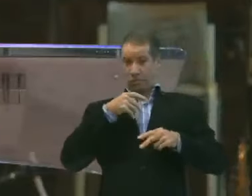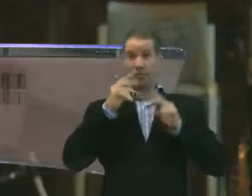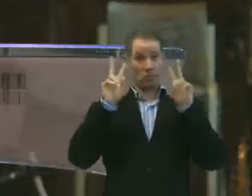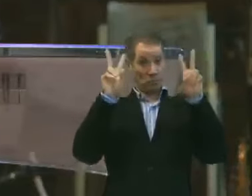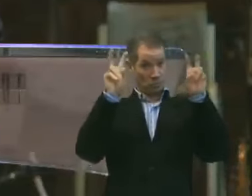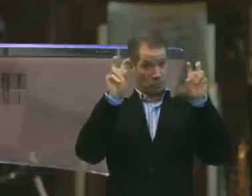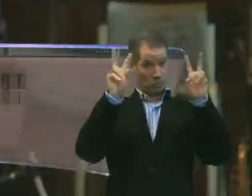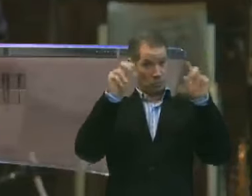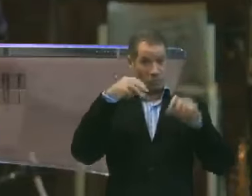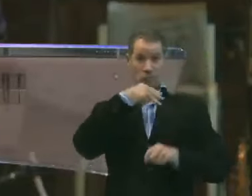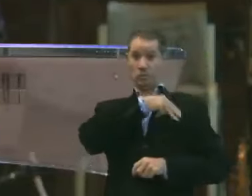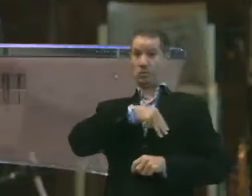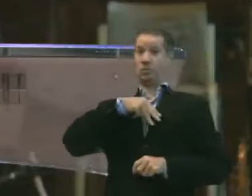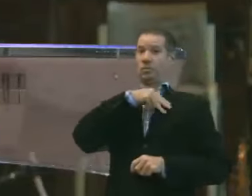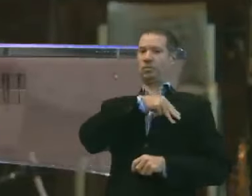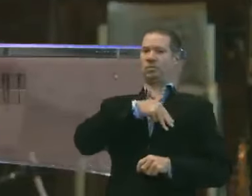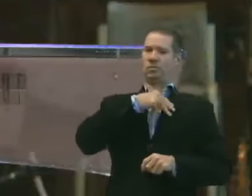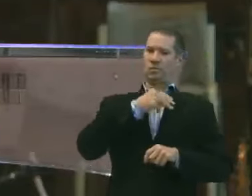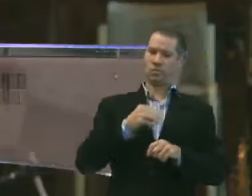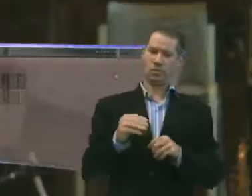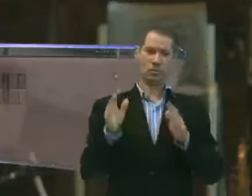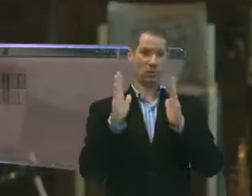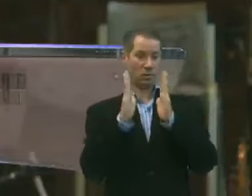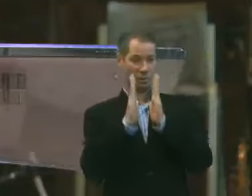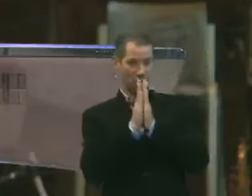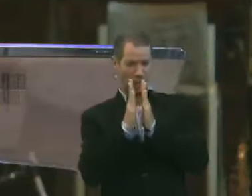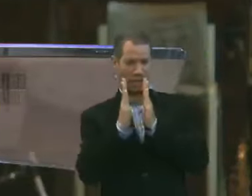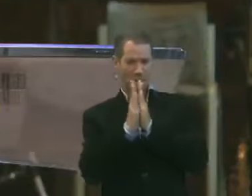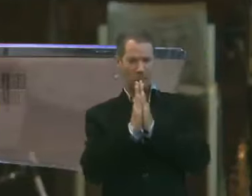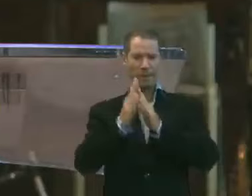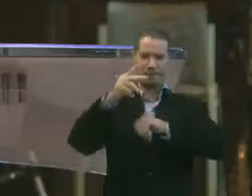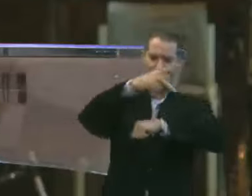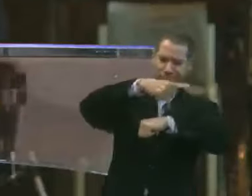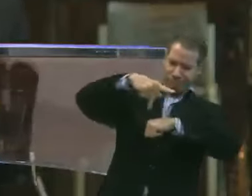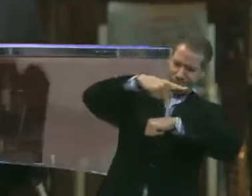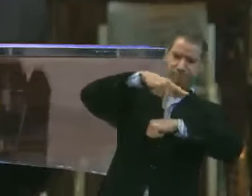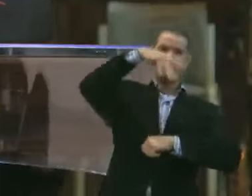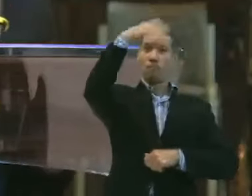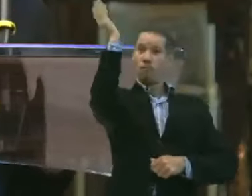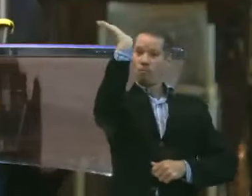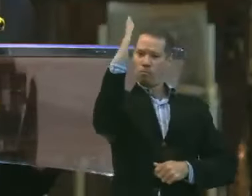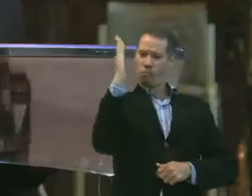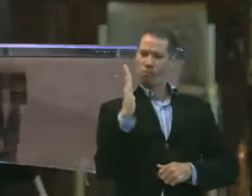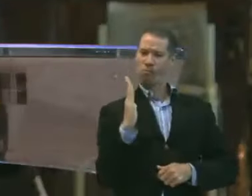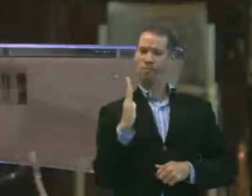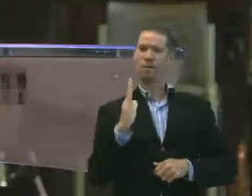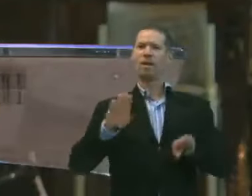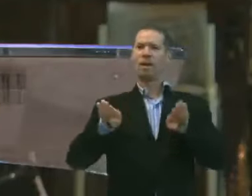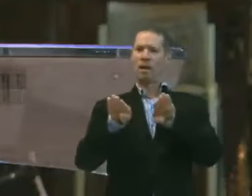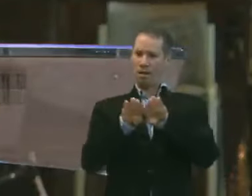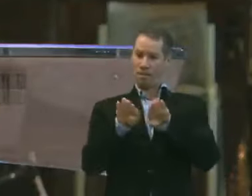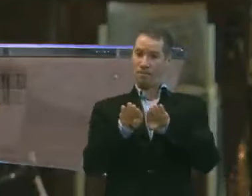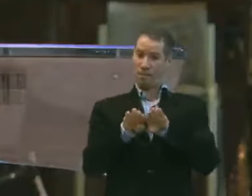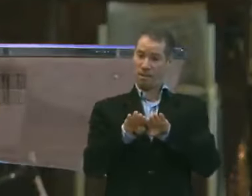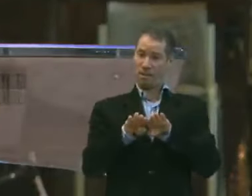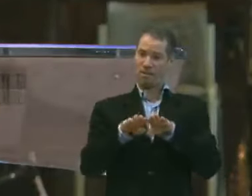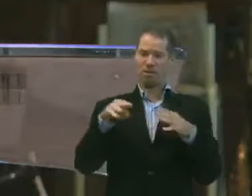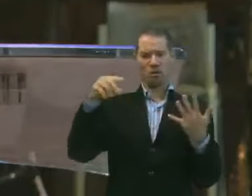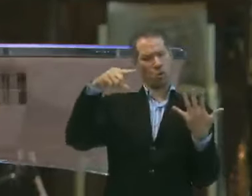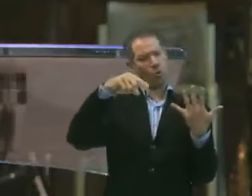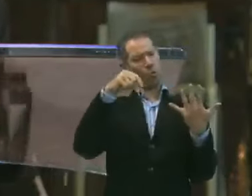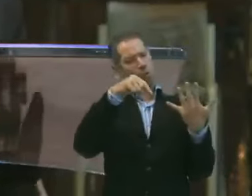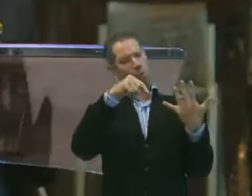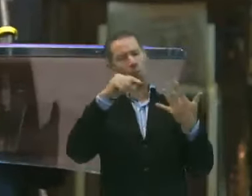sobre missões e orando sobre a nossa pátria, eu escolhi esse